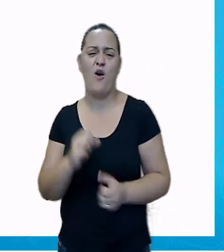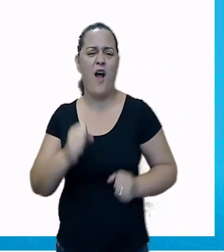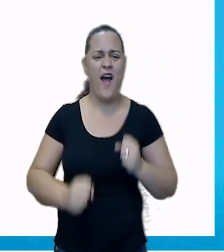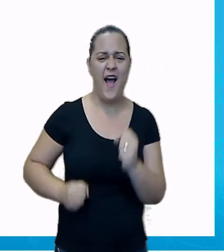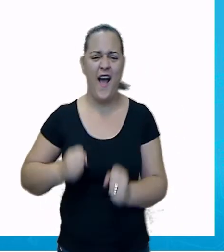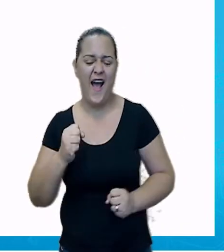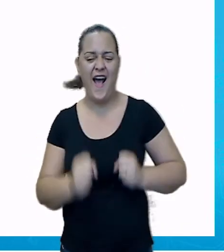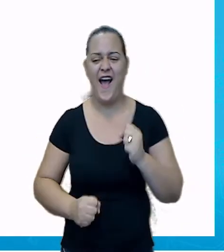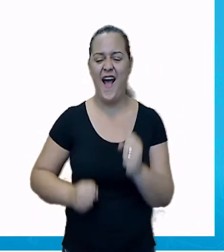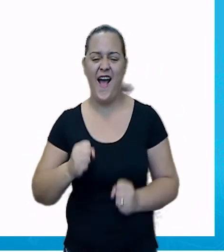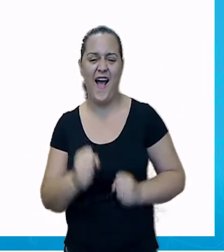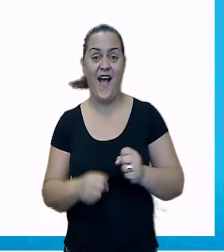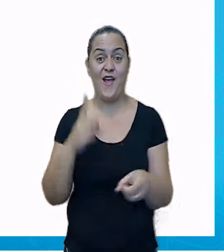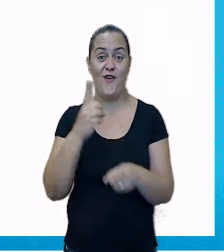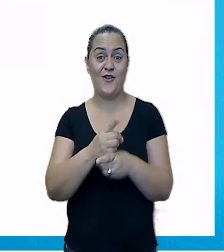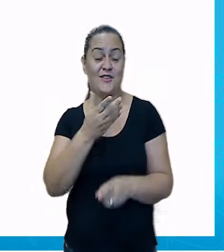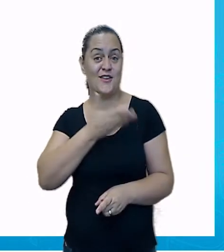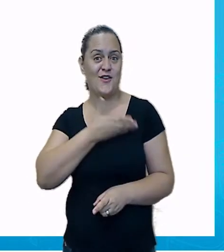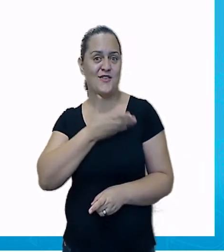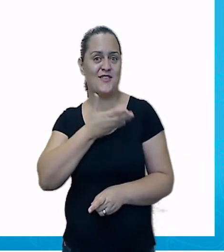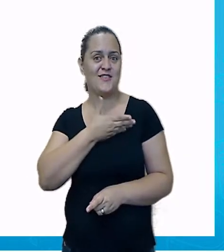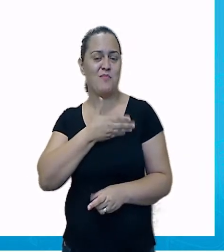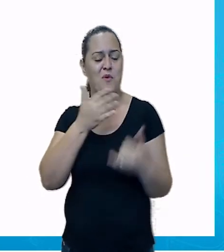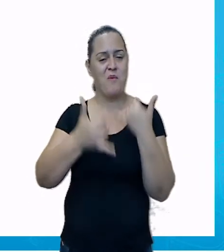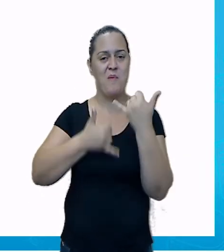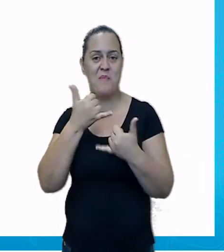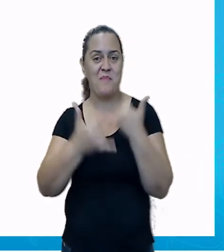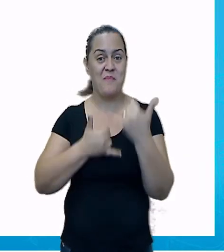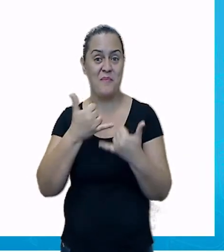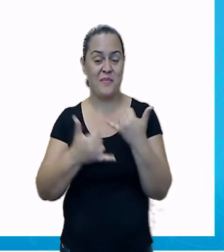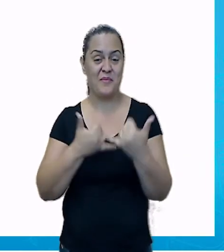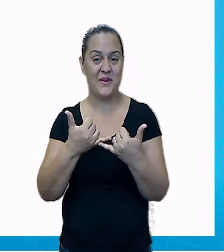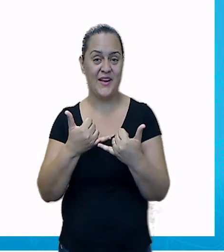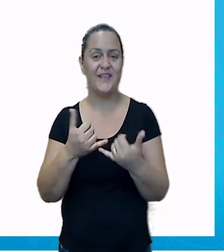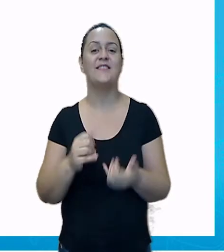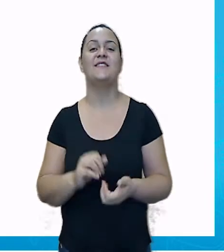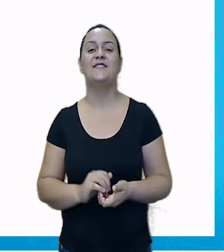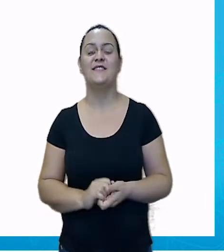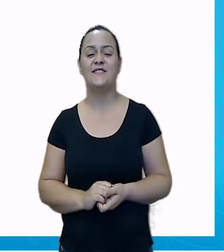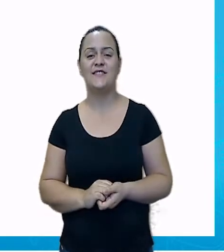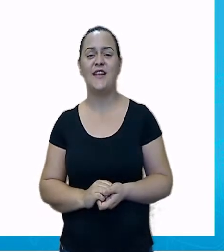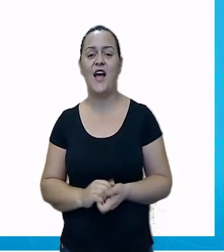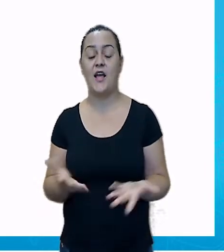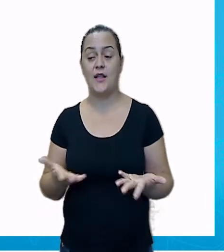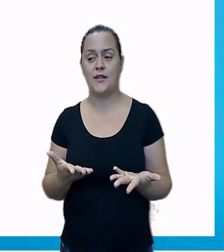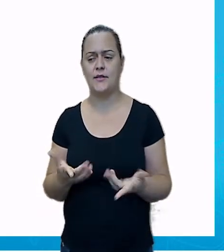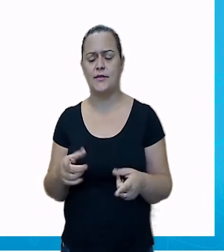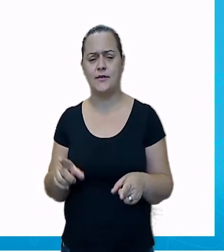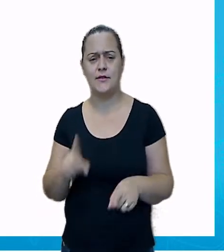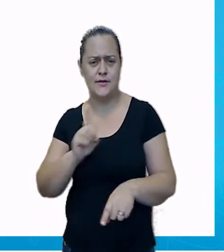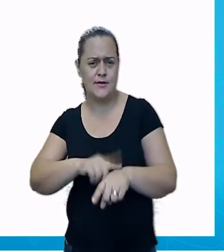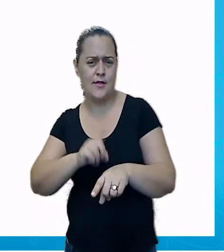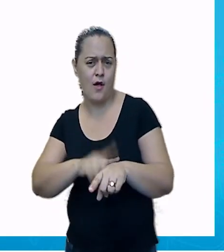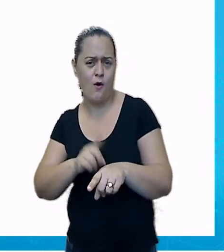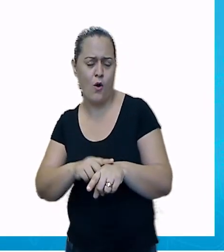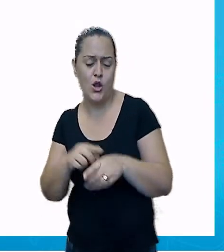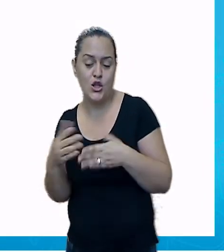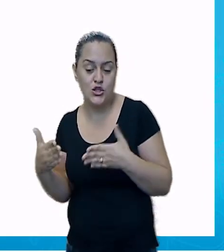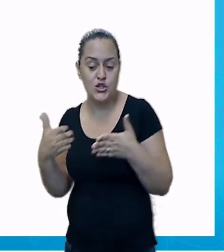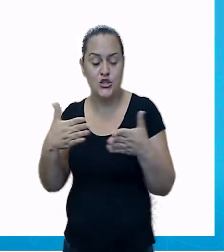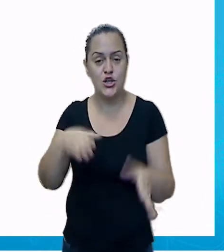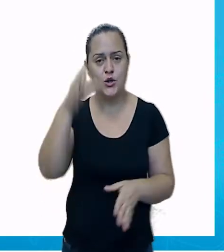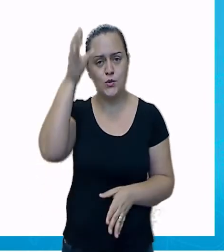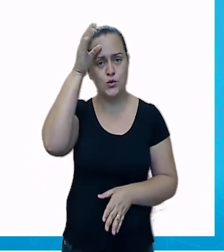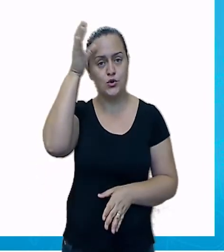escorregador. No mesmo momento, tia Natália e tio Guilherme chegam com